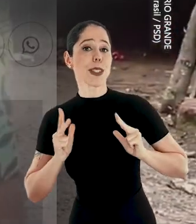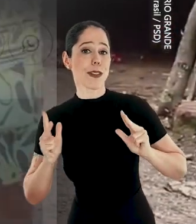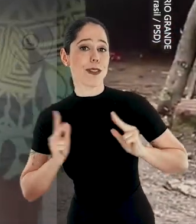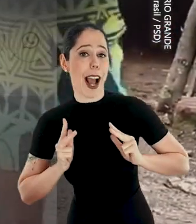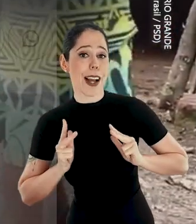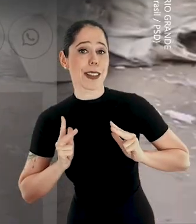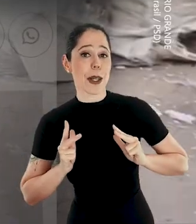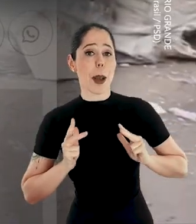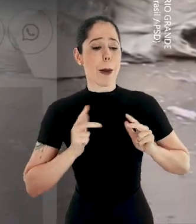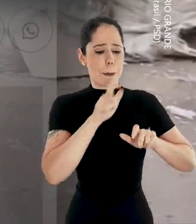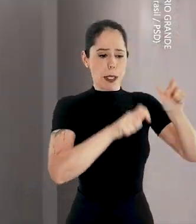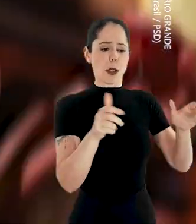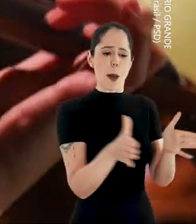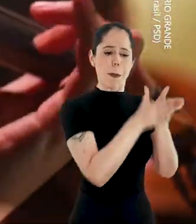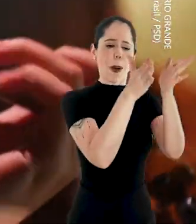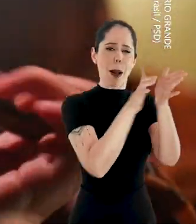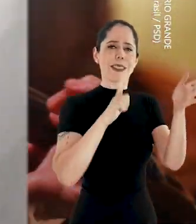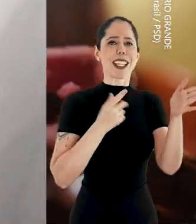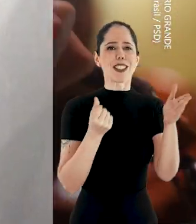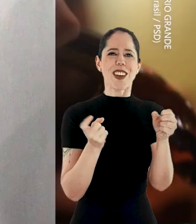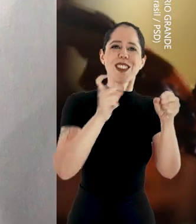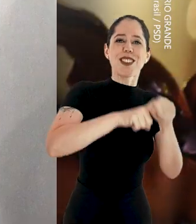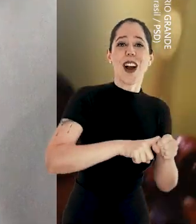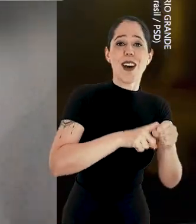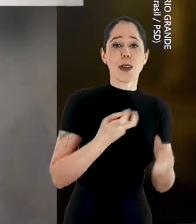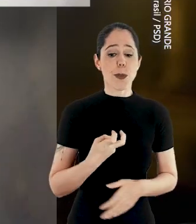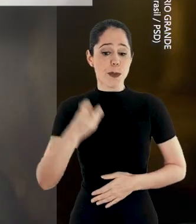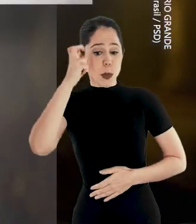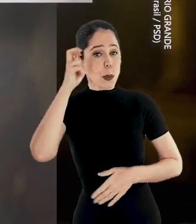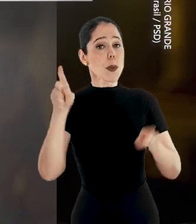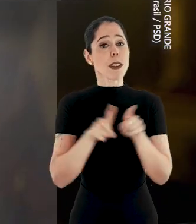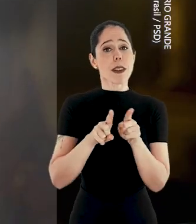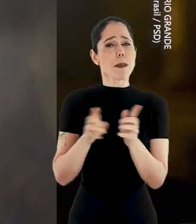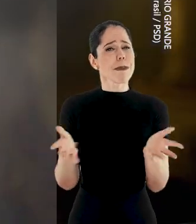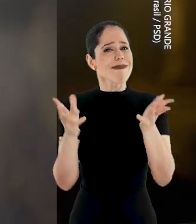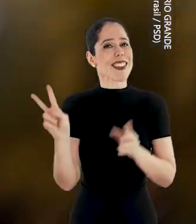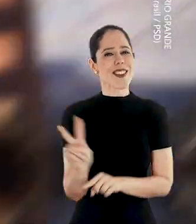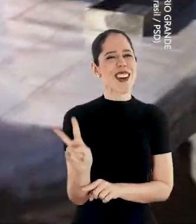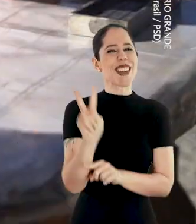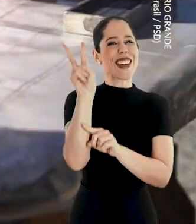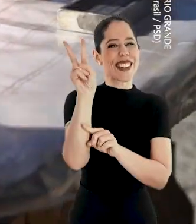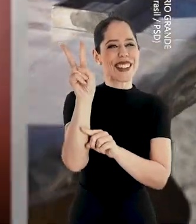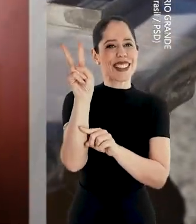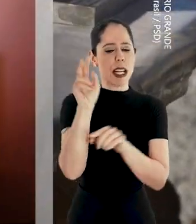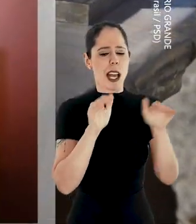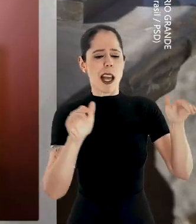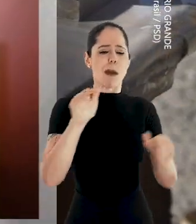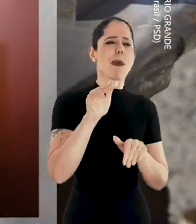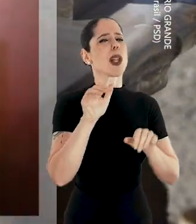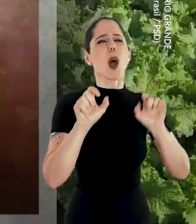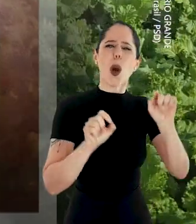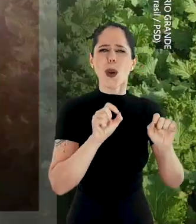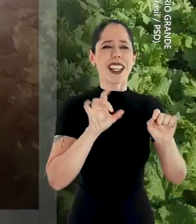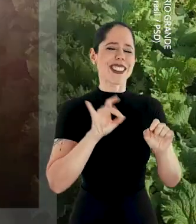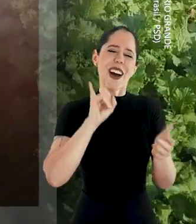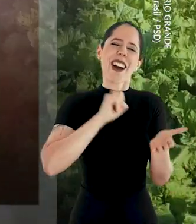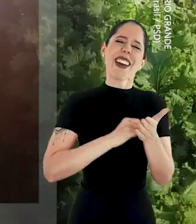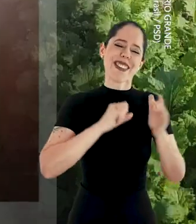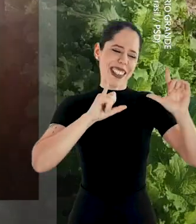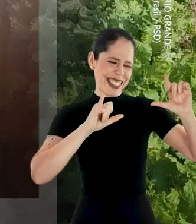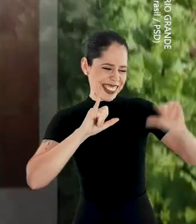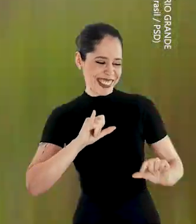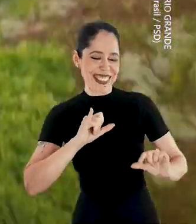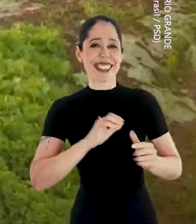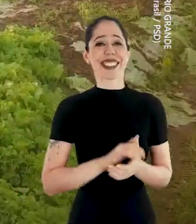tem a renda que voltou. Nossa cultura também se valorizou, menor aqui só o imposto que